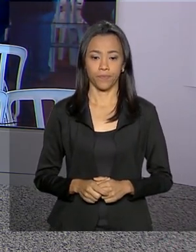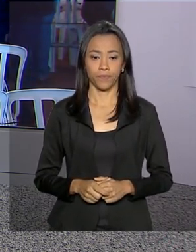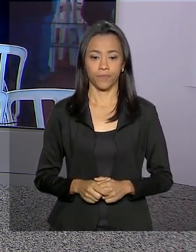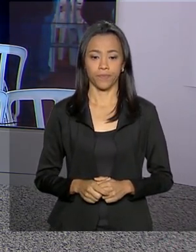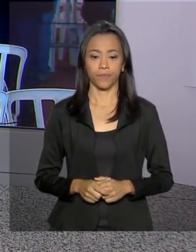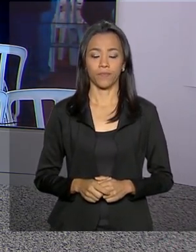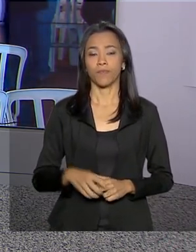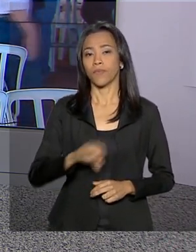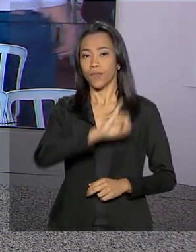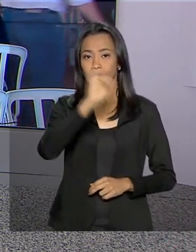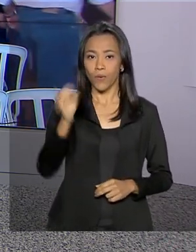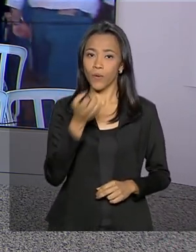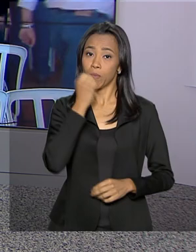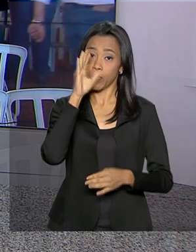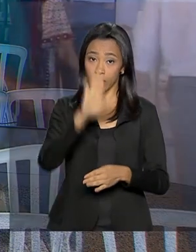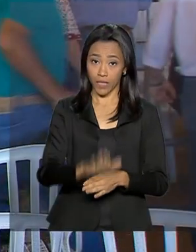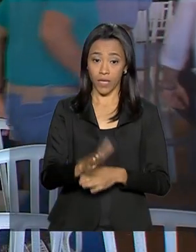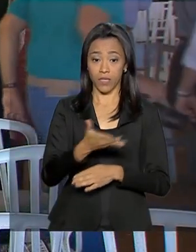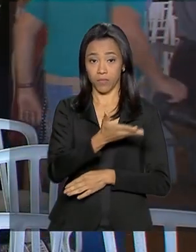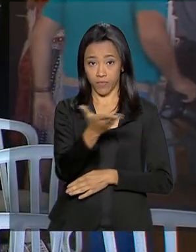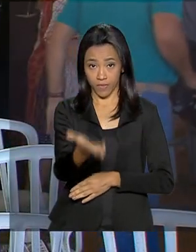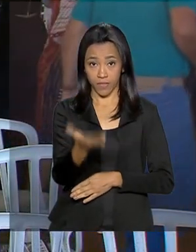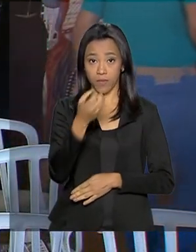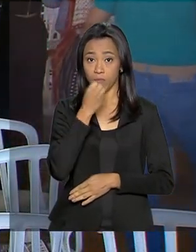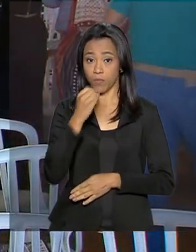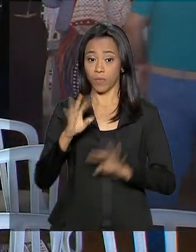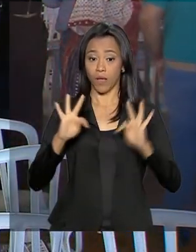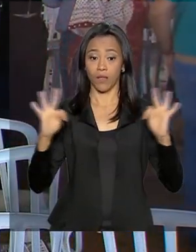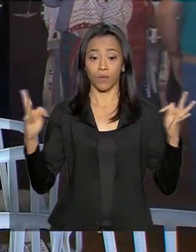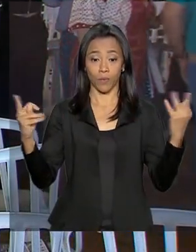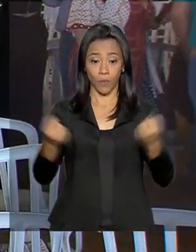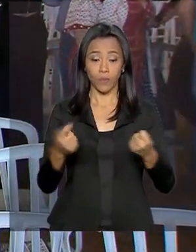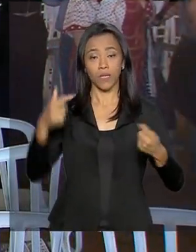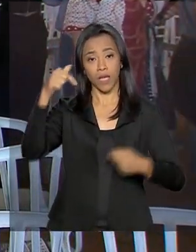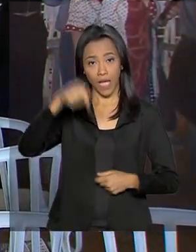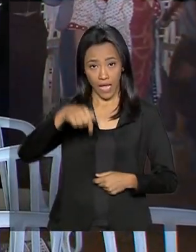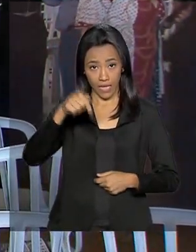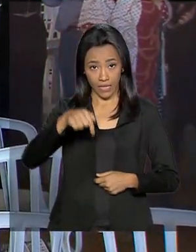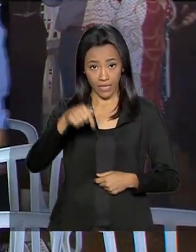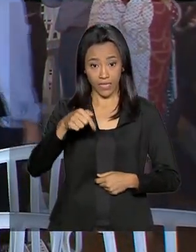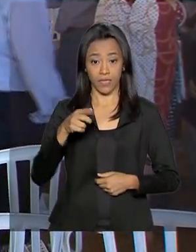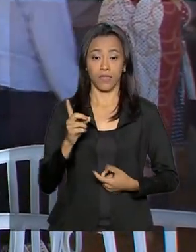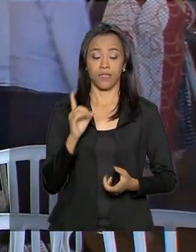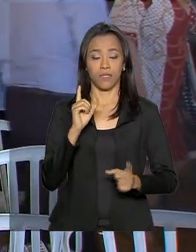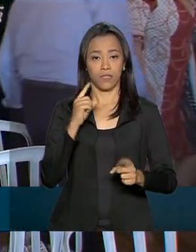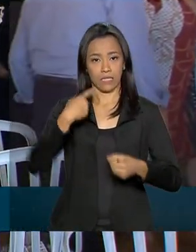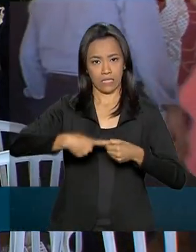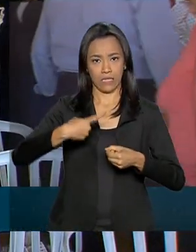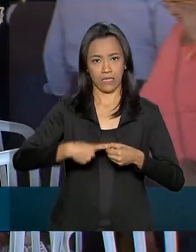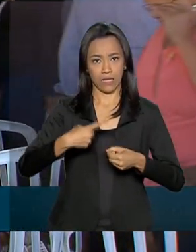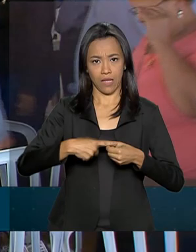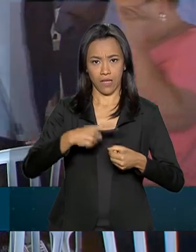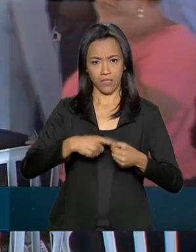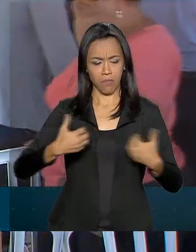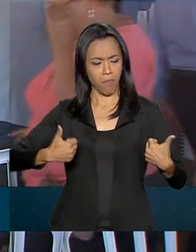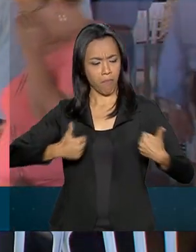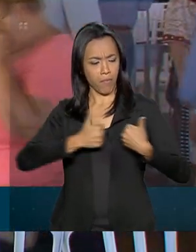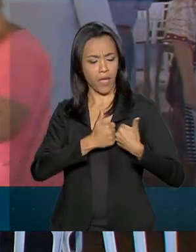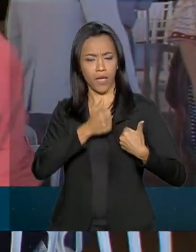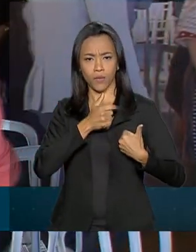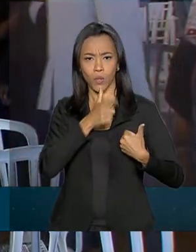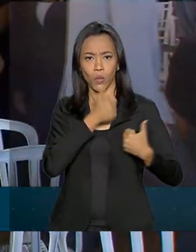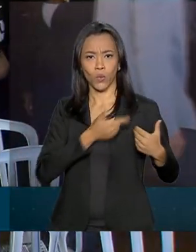Oi, Roberto, boa tarde para você, boa tarde a todos. Olha, nesse evento aqui em Aragaças, nós estamos às margens do Rio